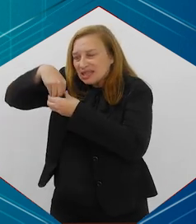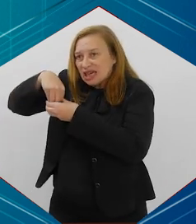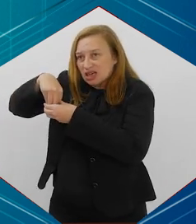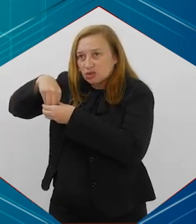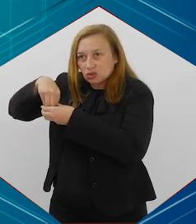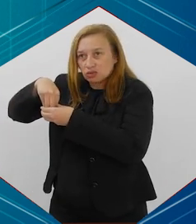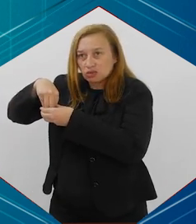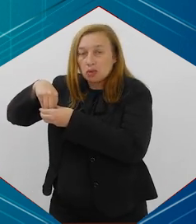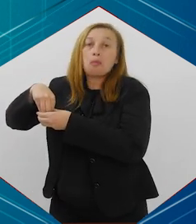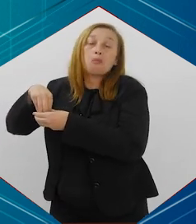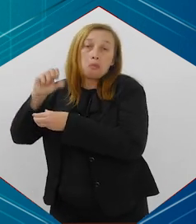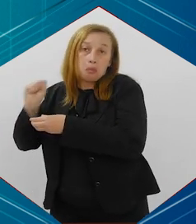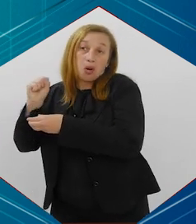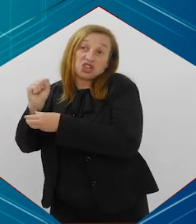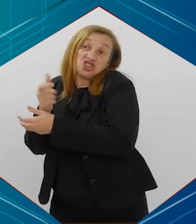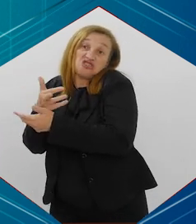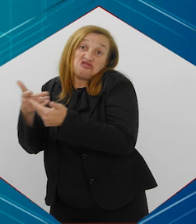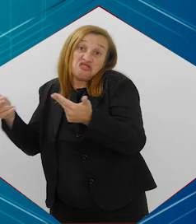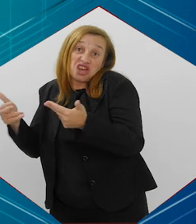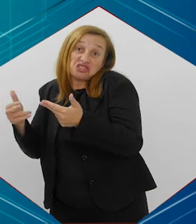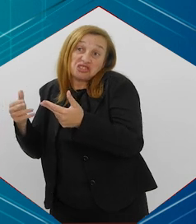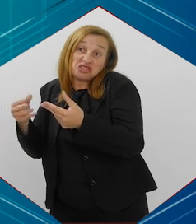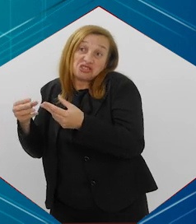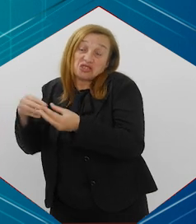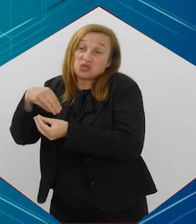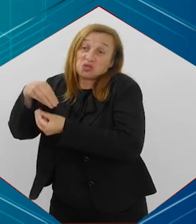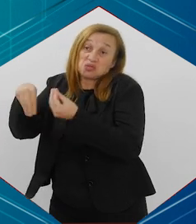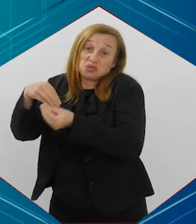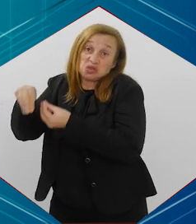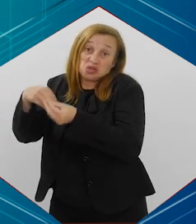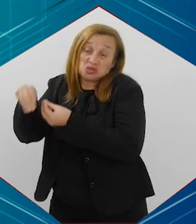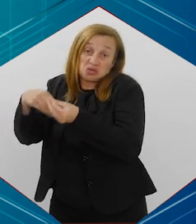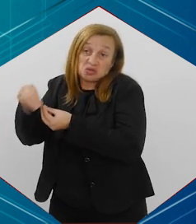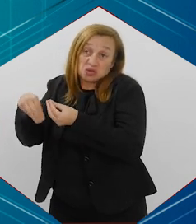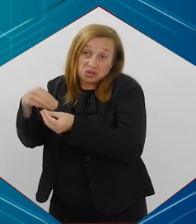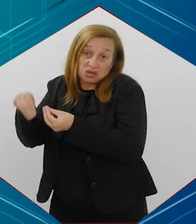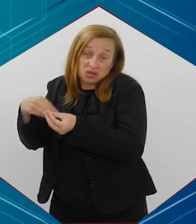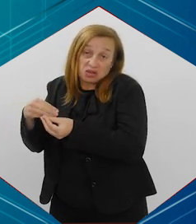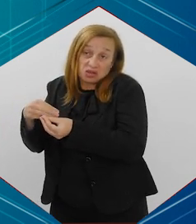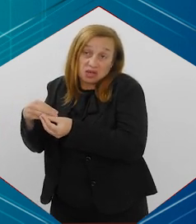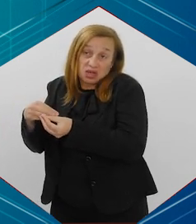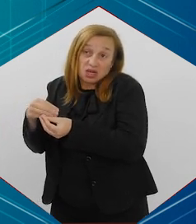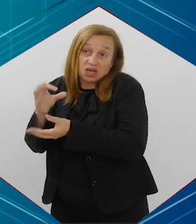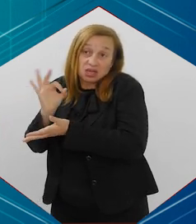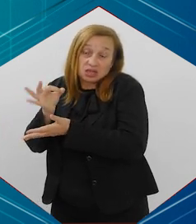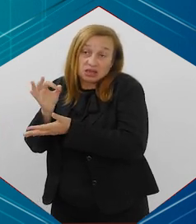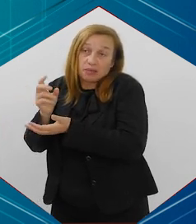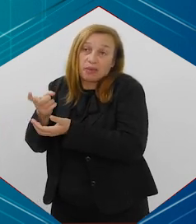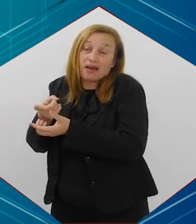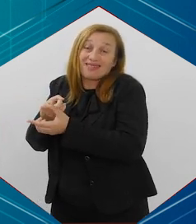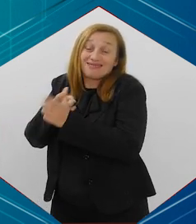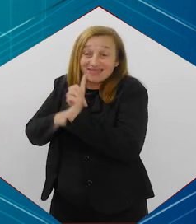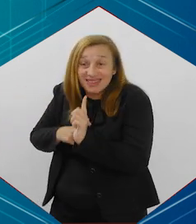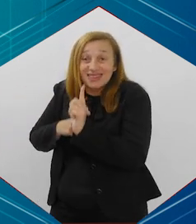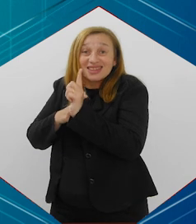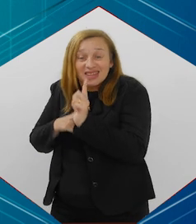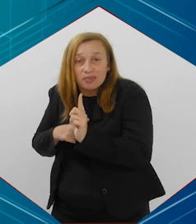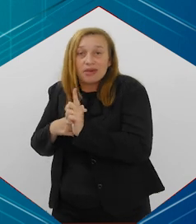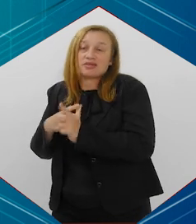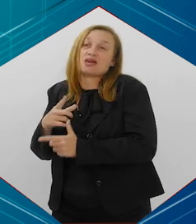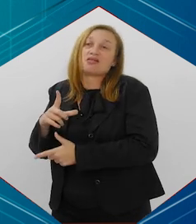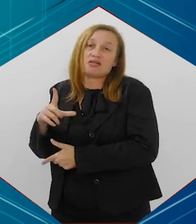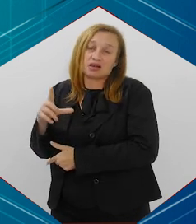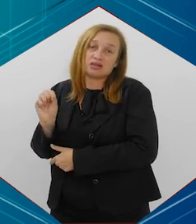dentro daquilo ali, você pode colocar diversas substâncias. Eles colocam diversas substâncias nocivas exatamente para gerar dependência.